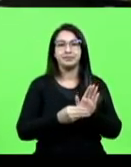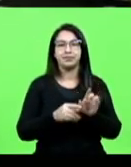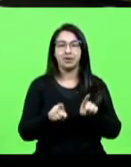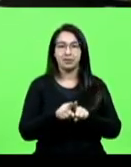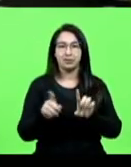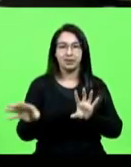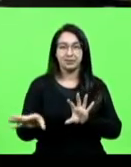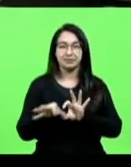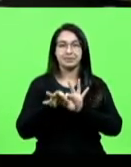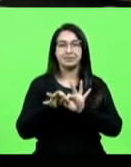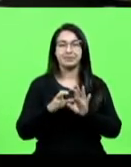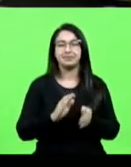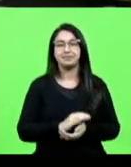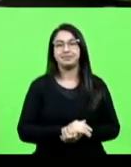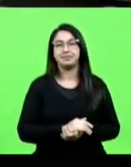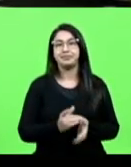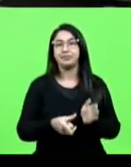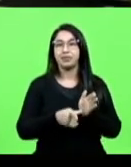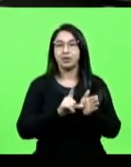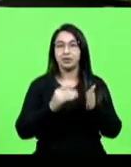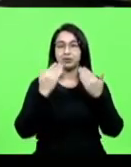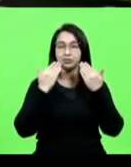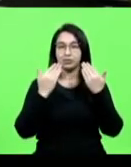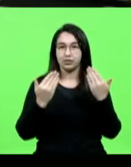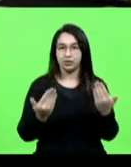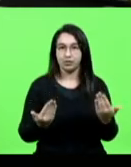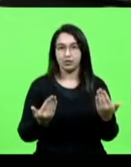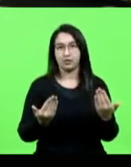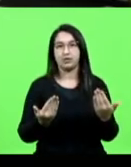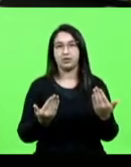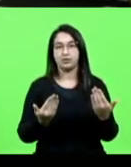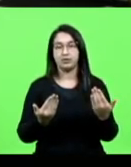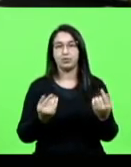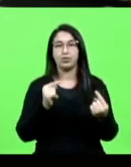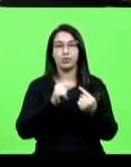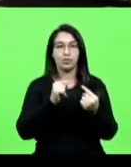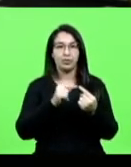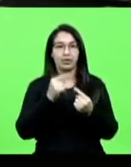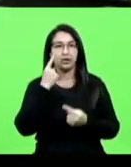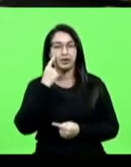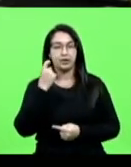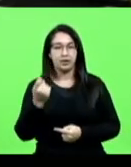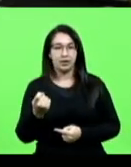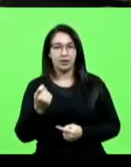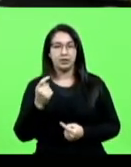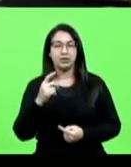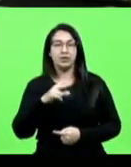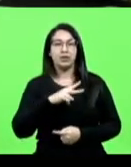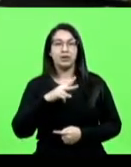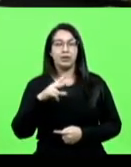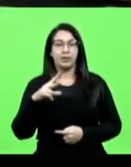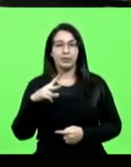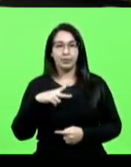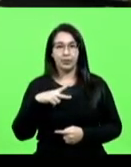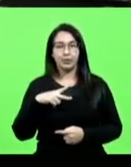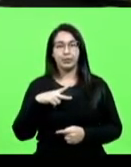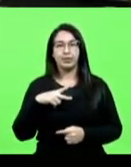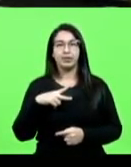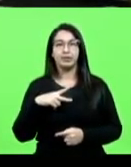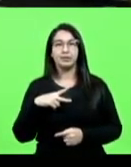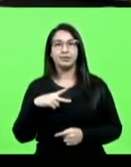exposto, vez que atendido o interesse público, nos termos regimental 144, inciso 3º,